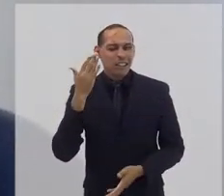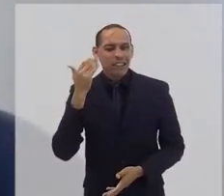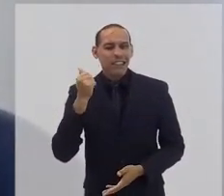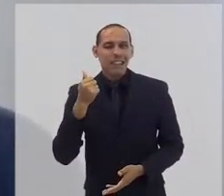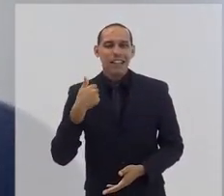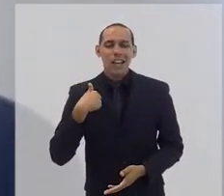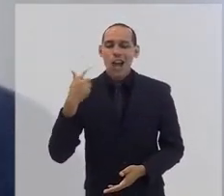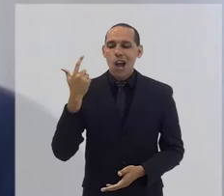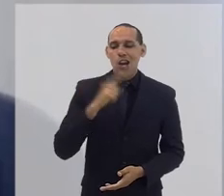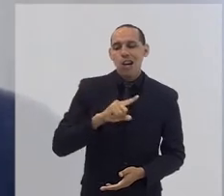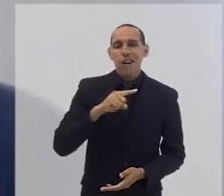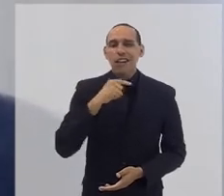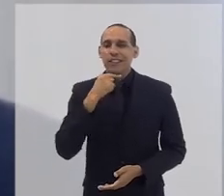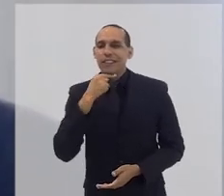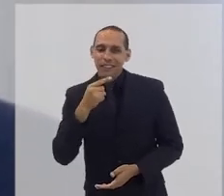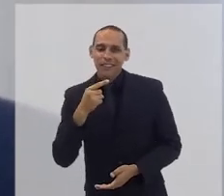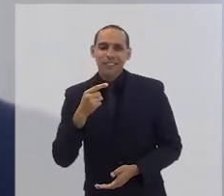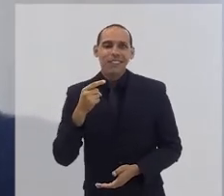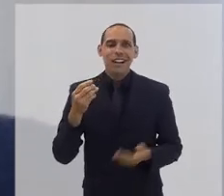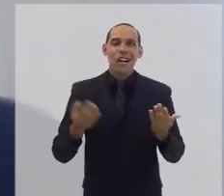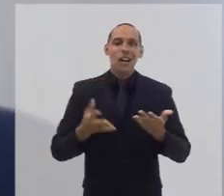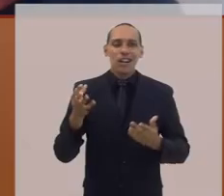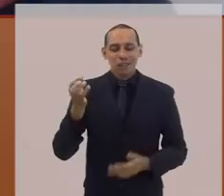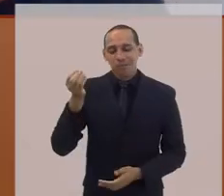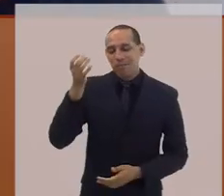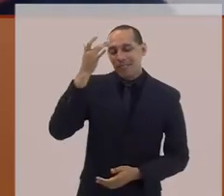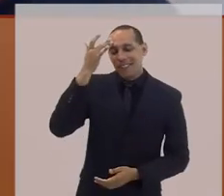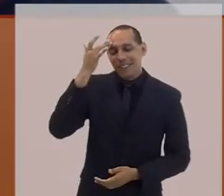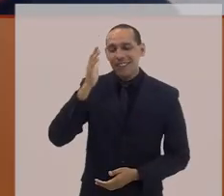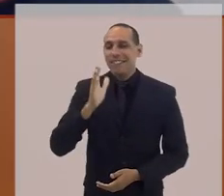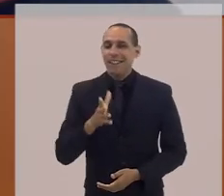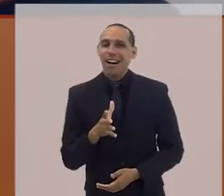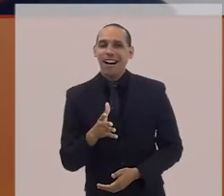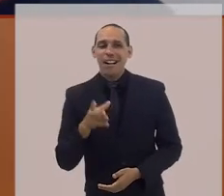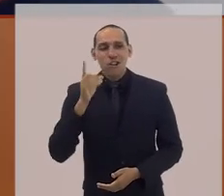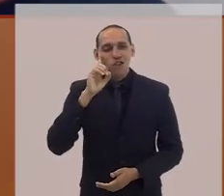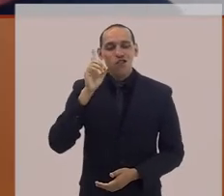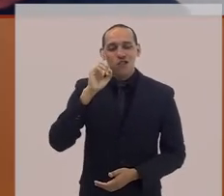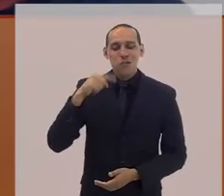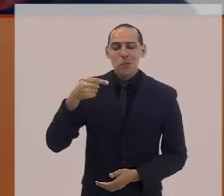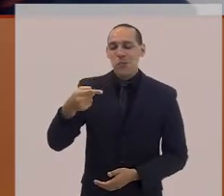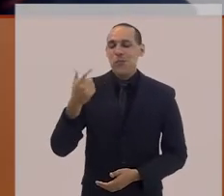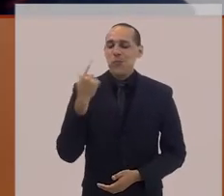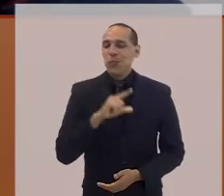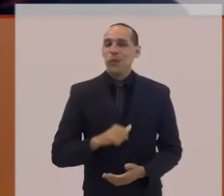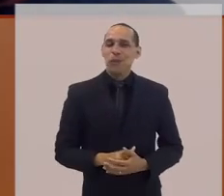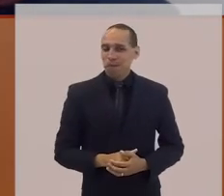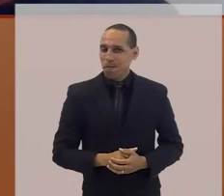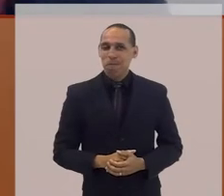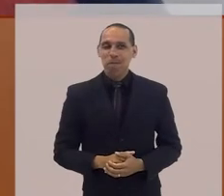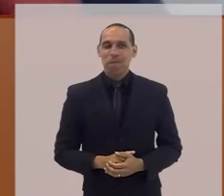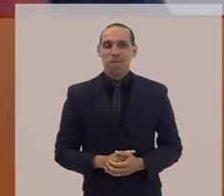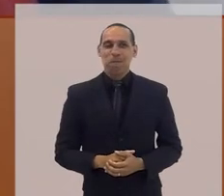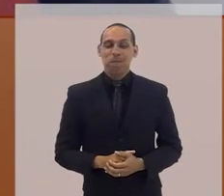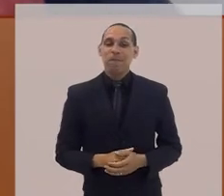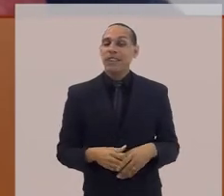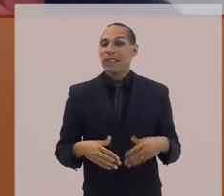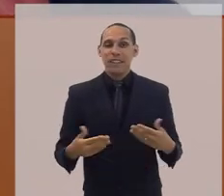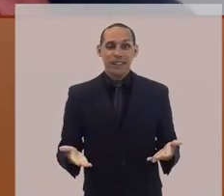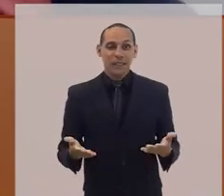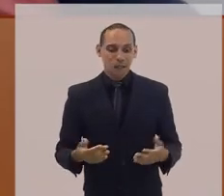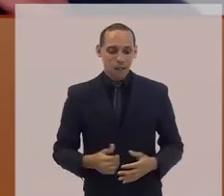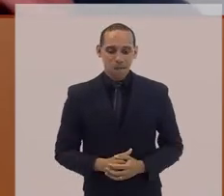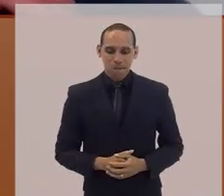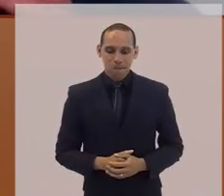o meu dia a dia flui bem com a visão que eu tenho. E aí, falando sobre aceitação, que é o que o senhor está